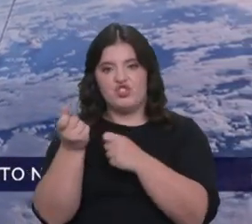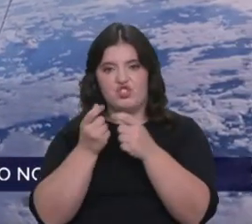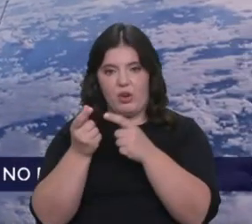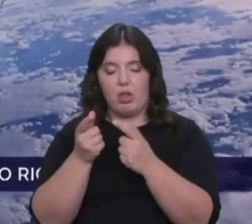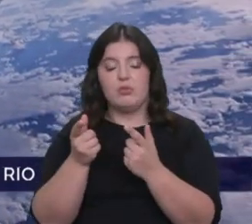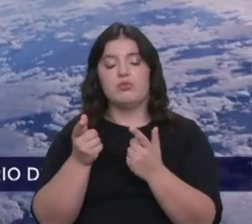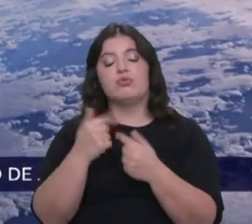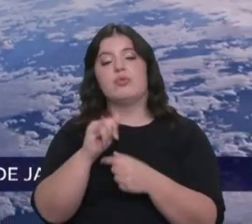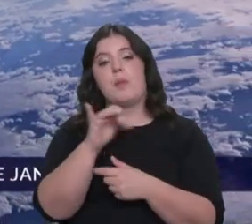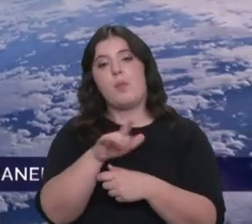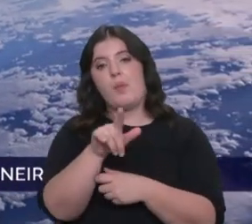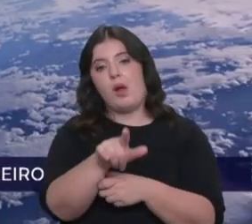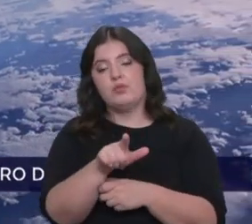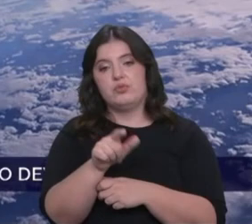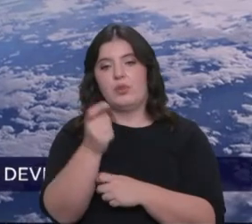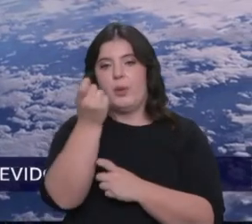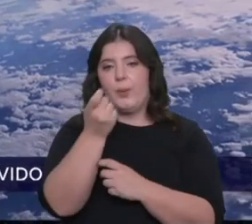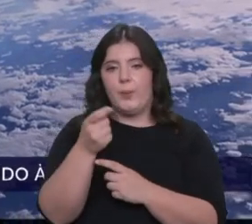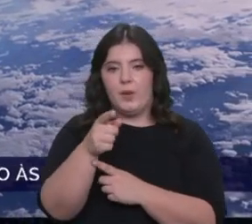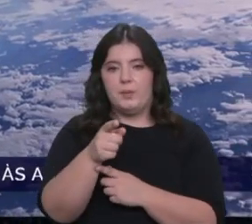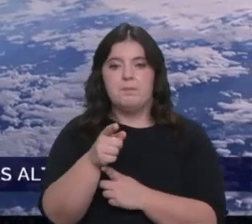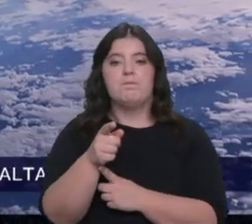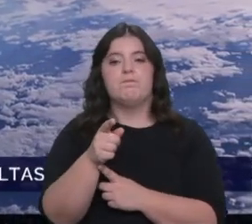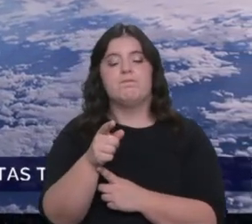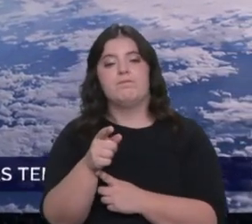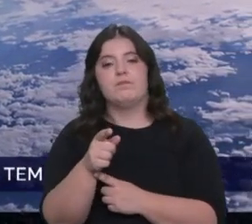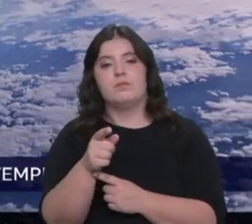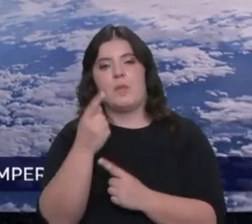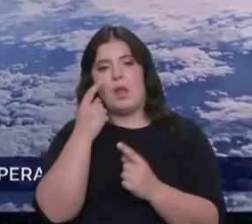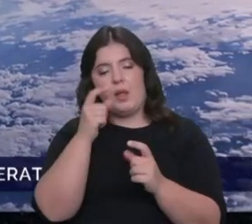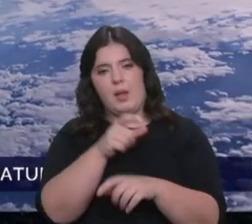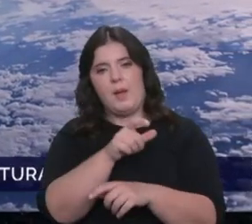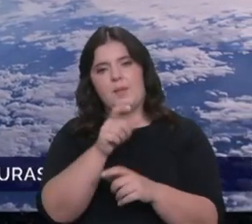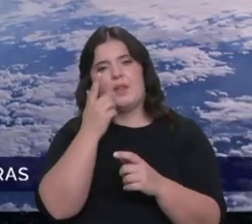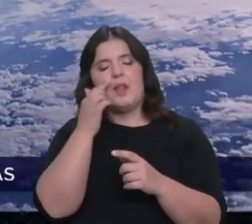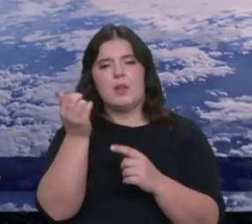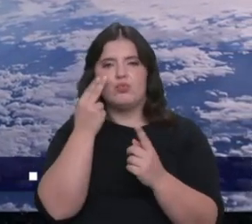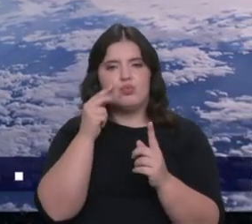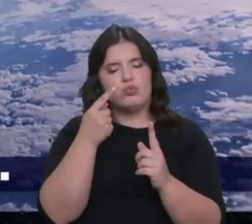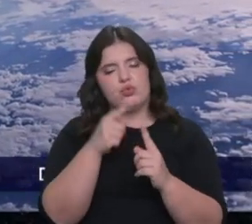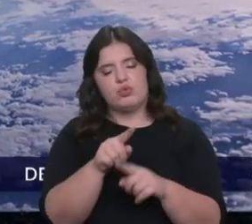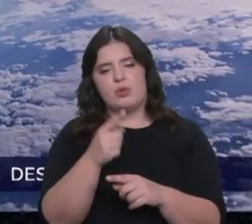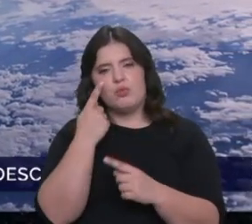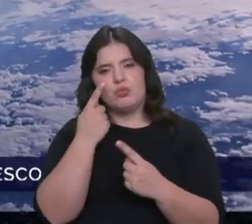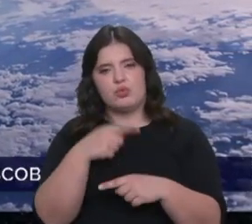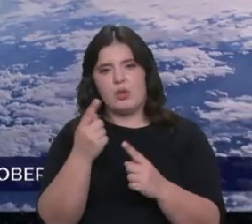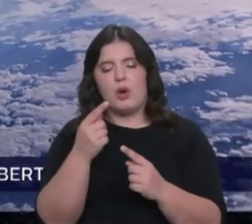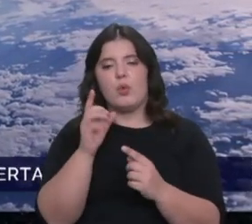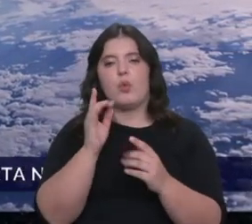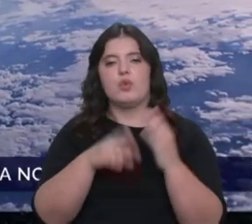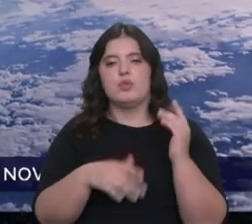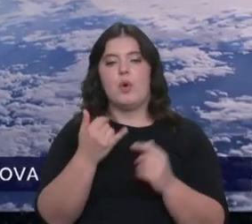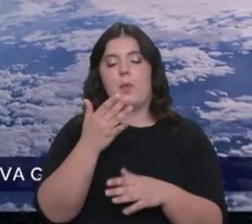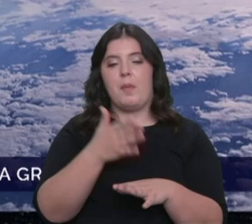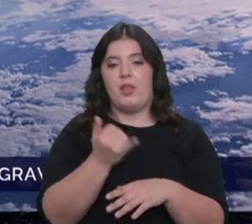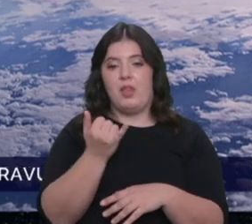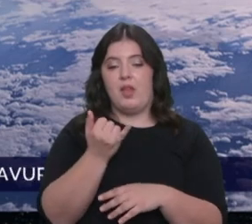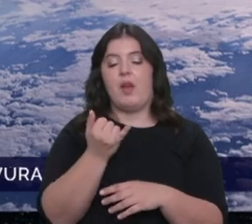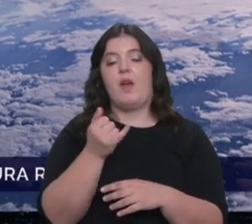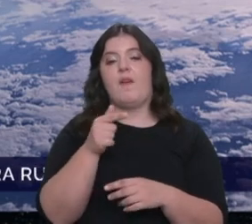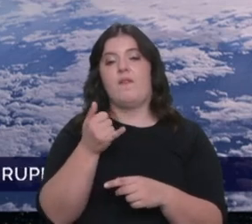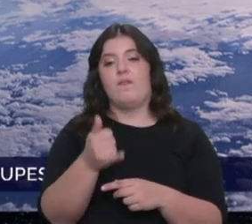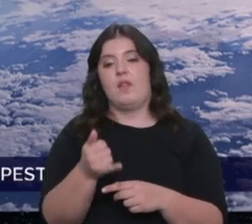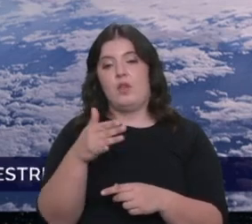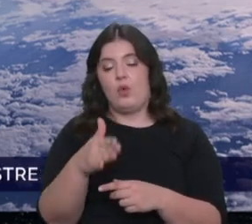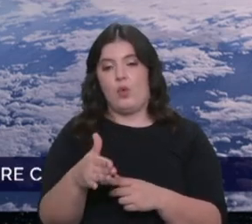imagem, esta ilustração mostra, representa ou tenta representar o que aconteceu ao meio-dia e 21 do dia 9 de outubro de